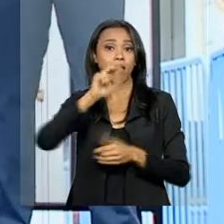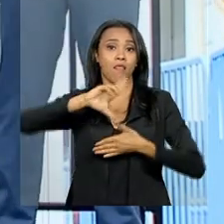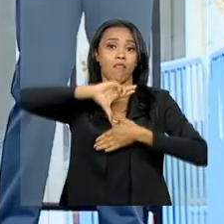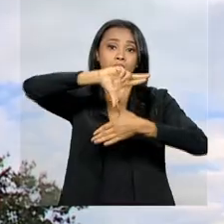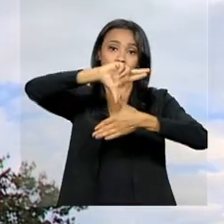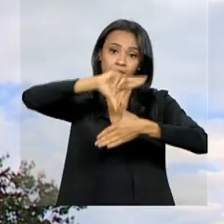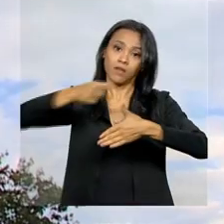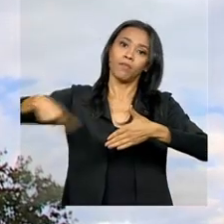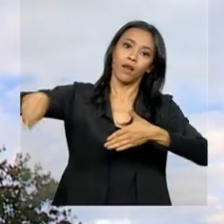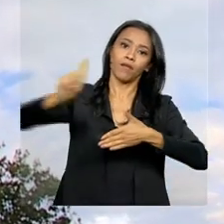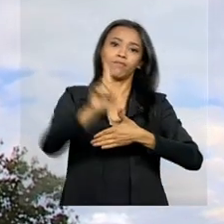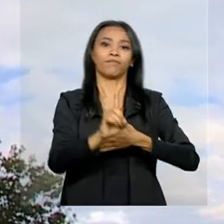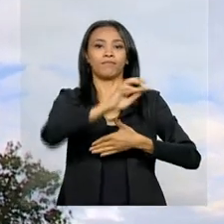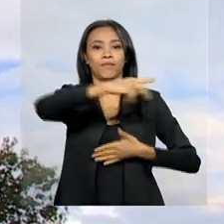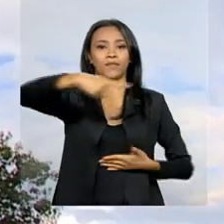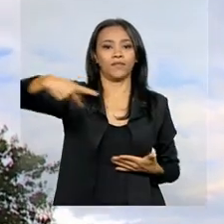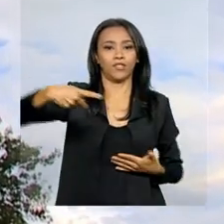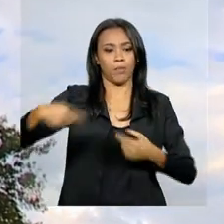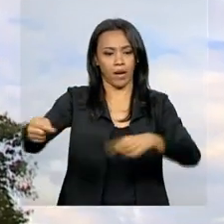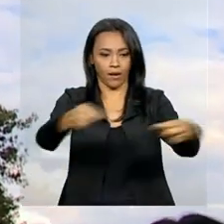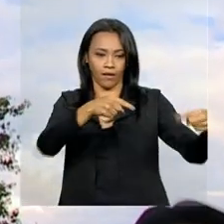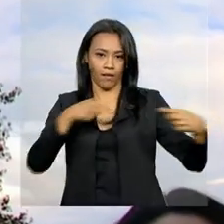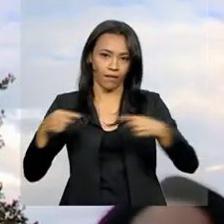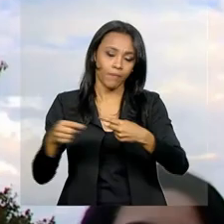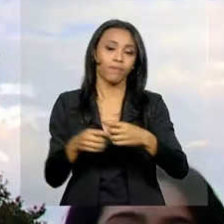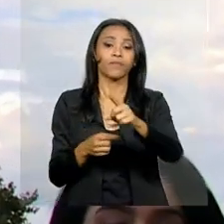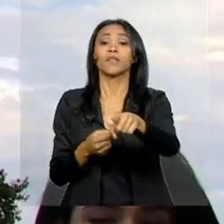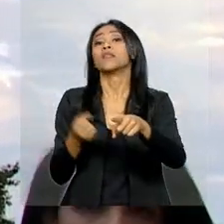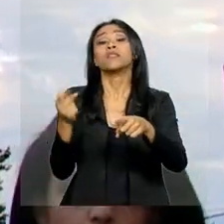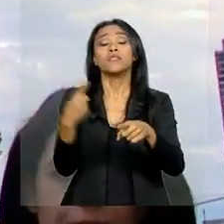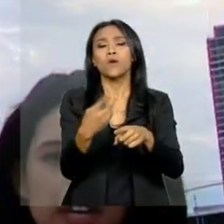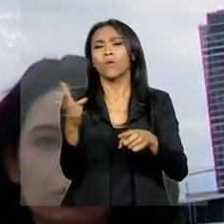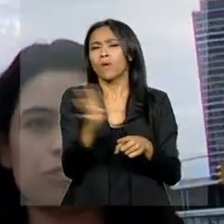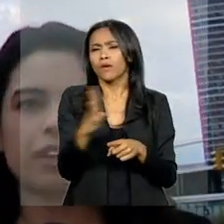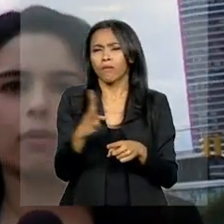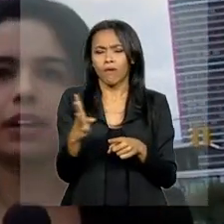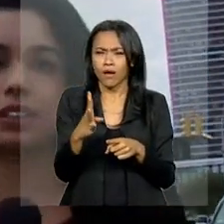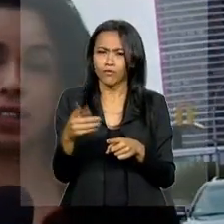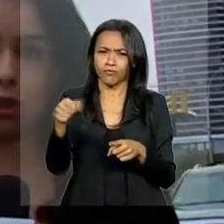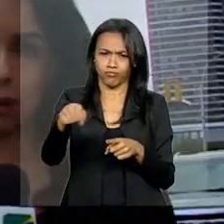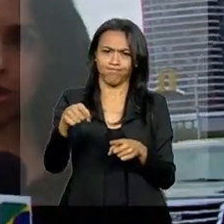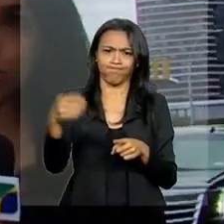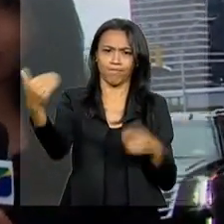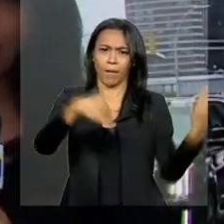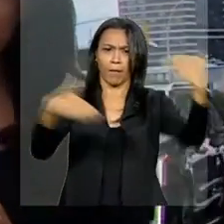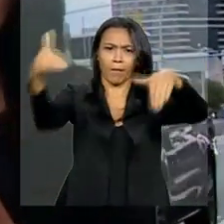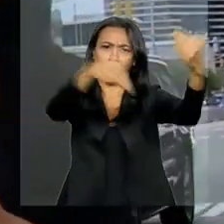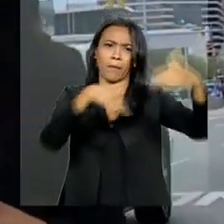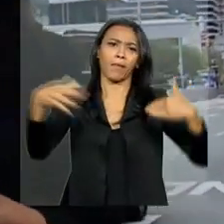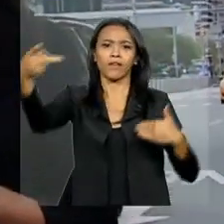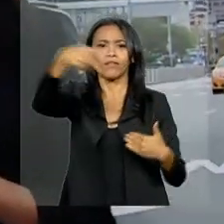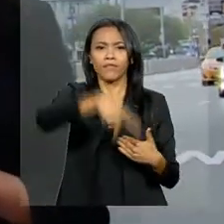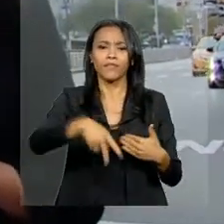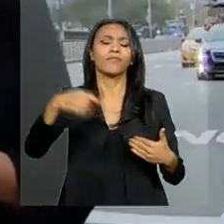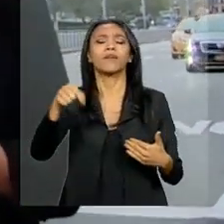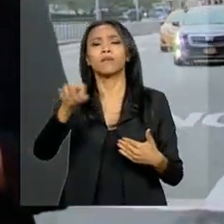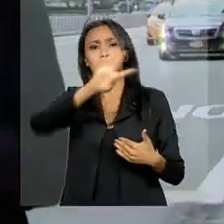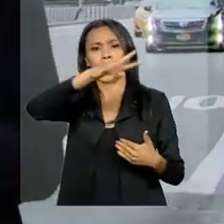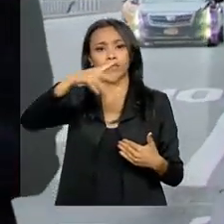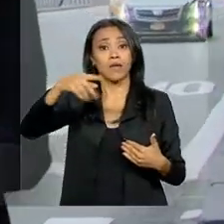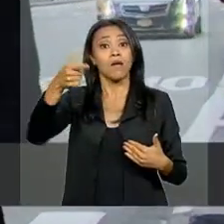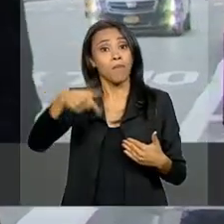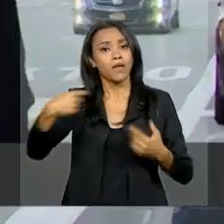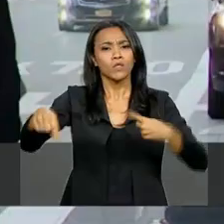Assembleia. 84 chefes de Estado e 44 chefes de governo estarão aqui no prédio sede das Nações Unidas